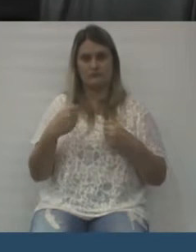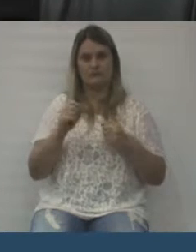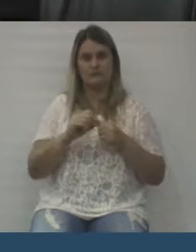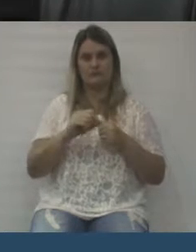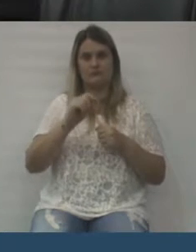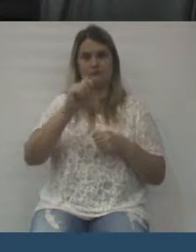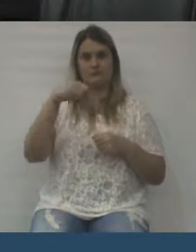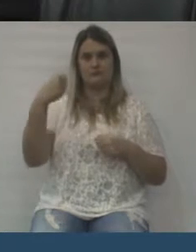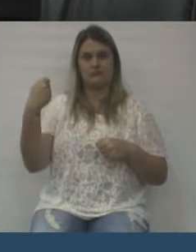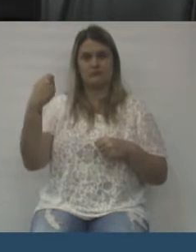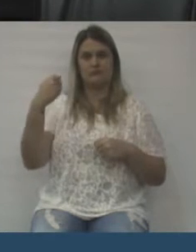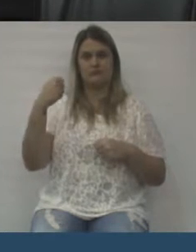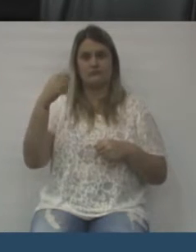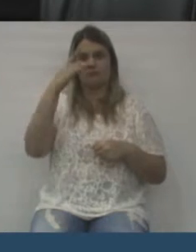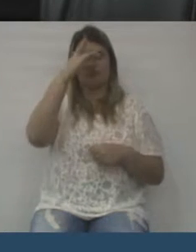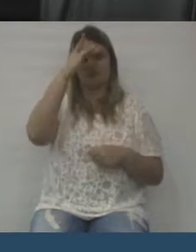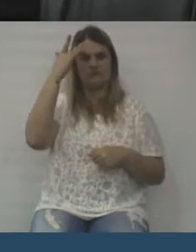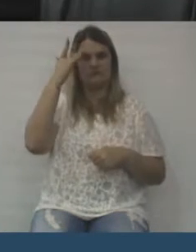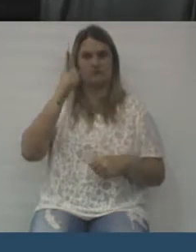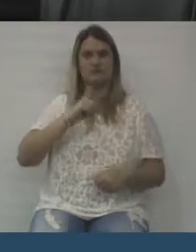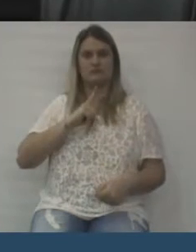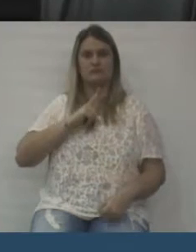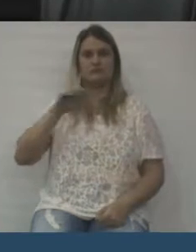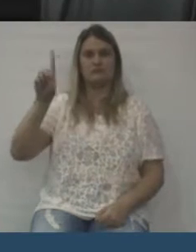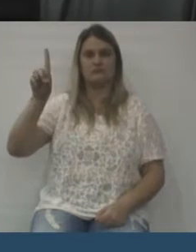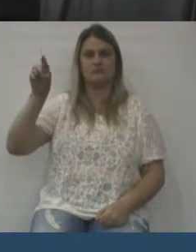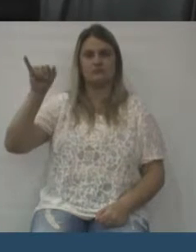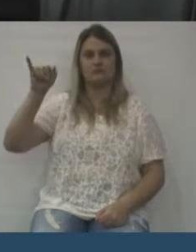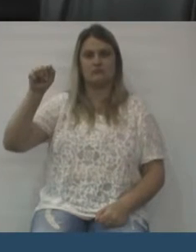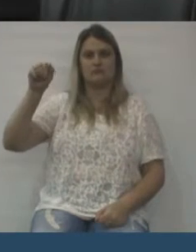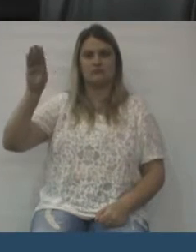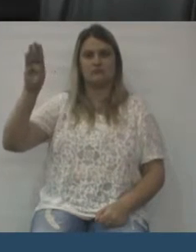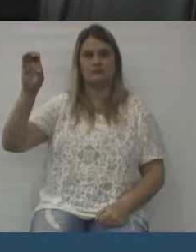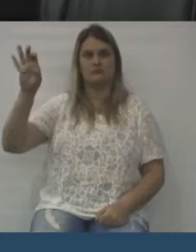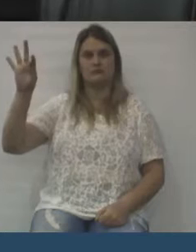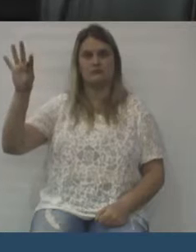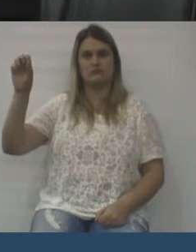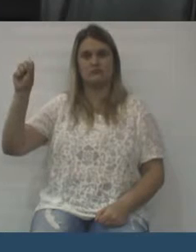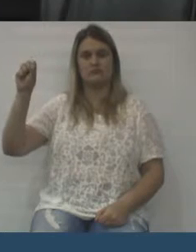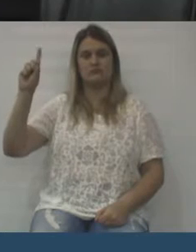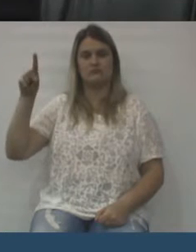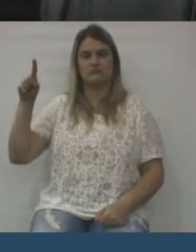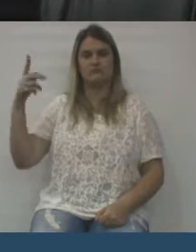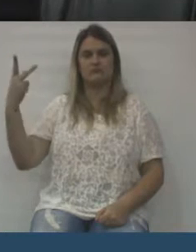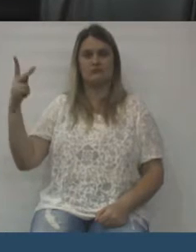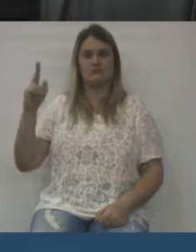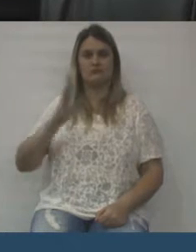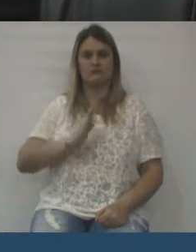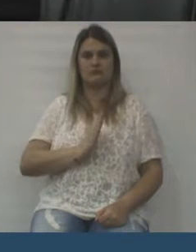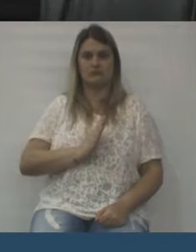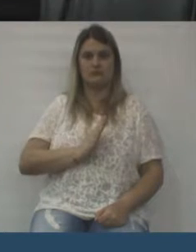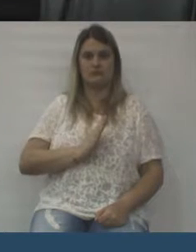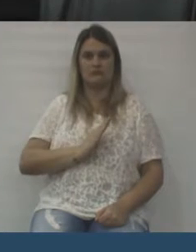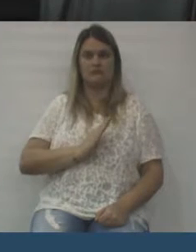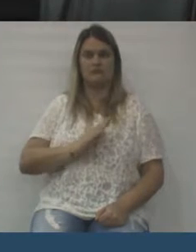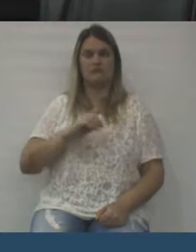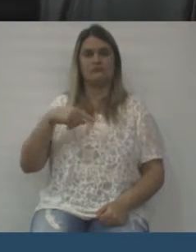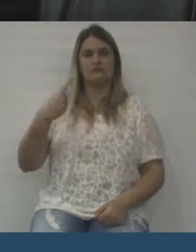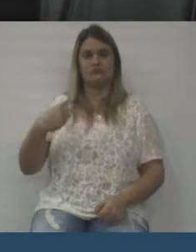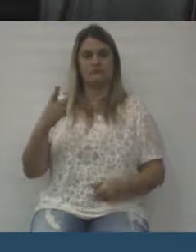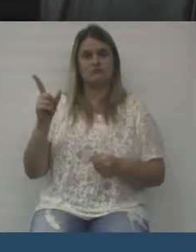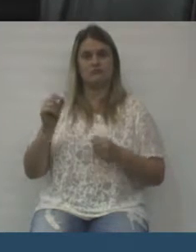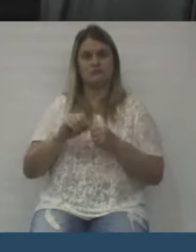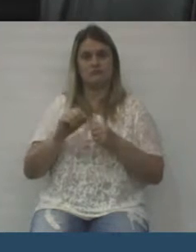associação dos diabéticos, que foi um desejo do teu coração, que